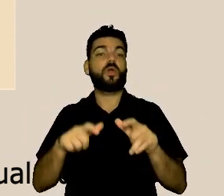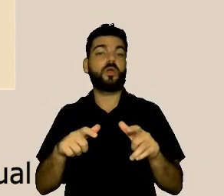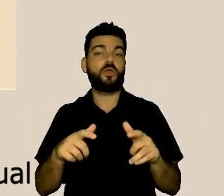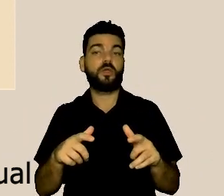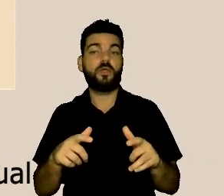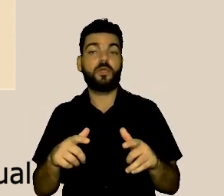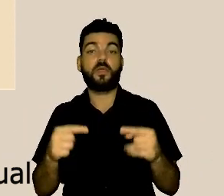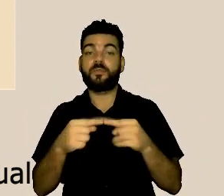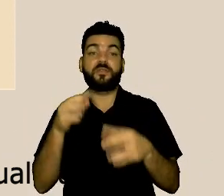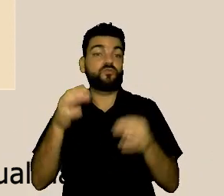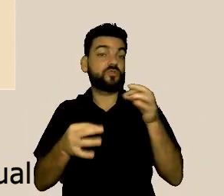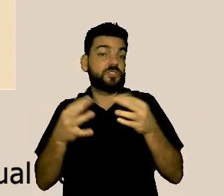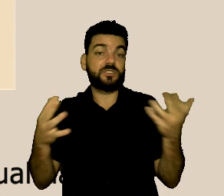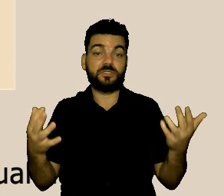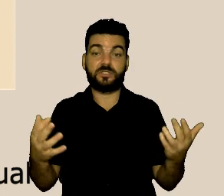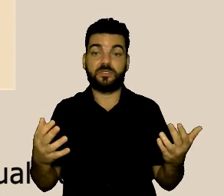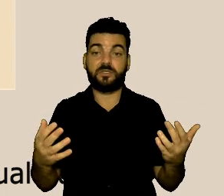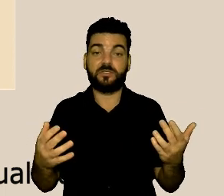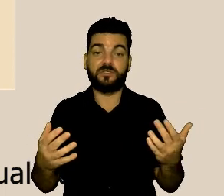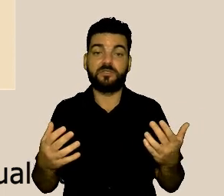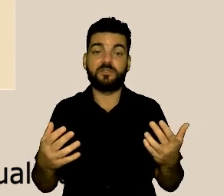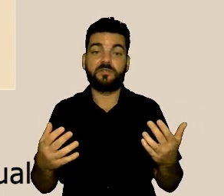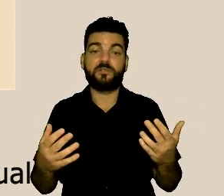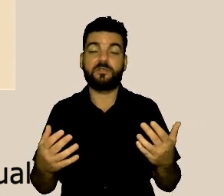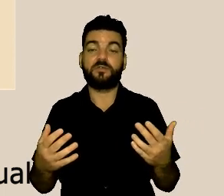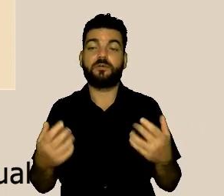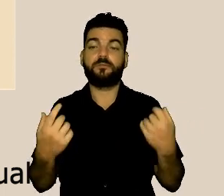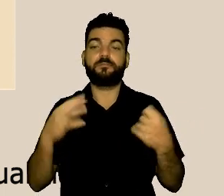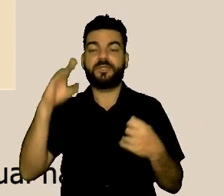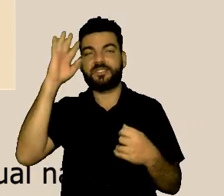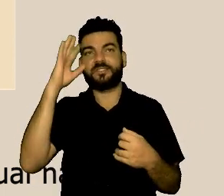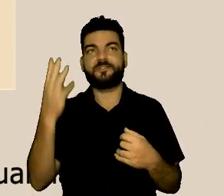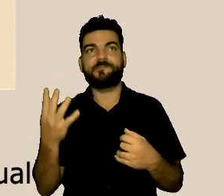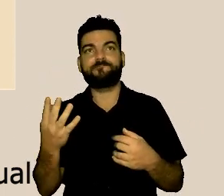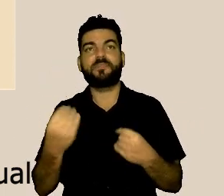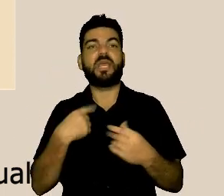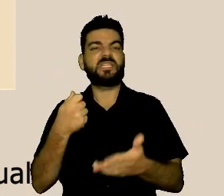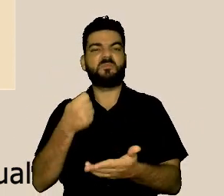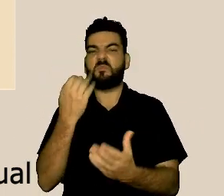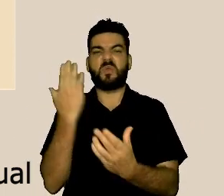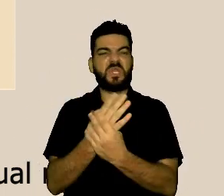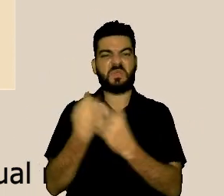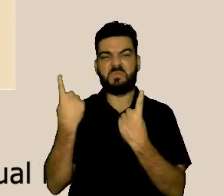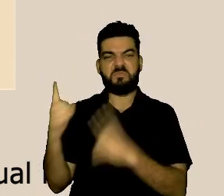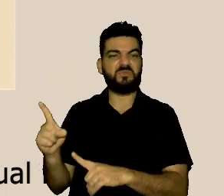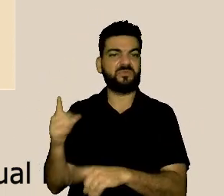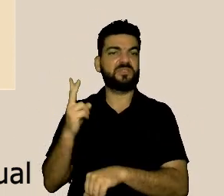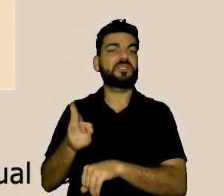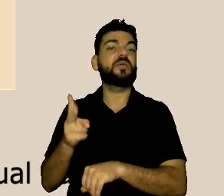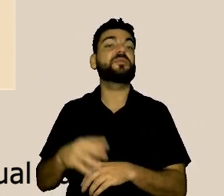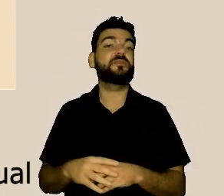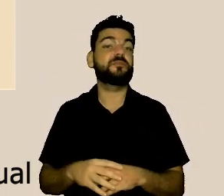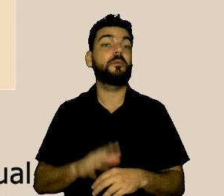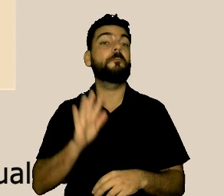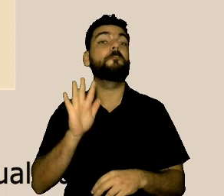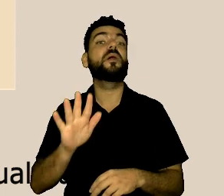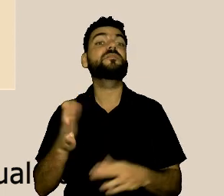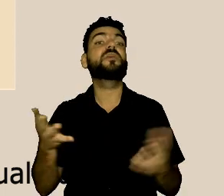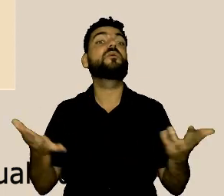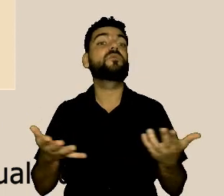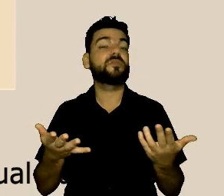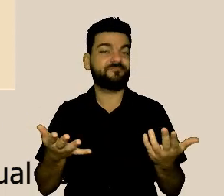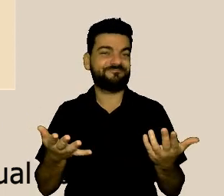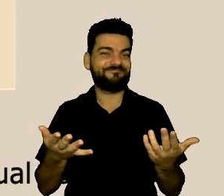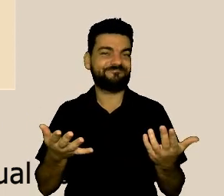justiça, onde claramente a gente pensa na punição. E com o tempo, a gente está conversando